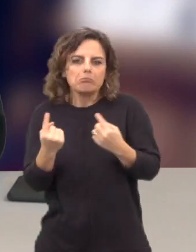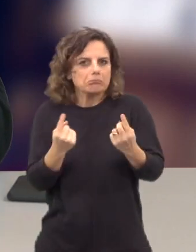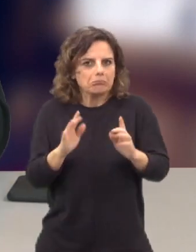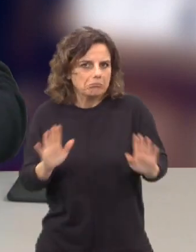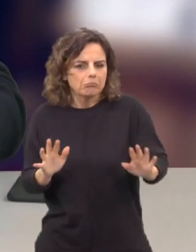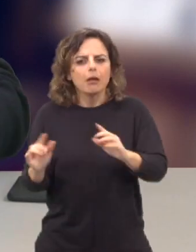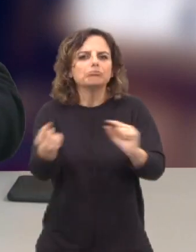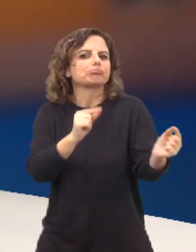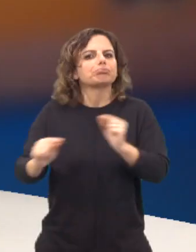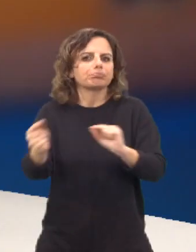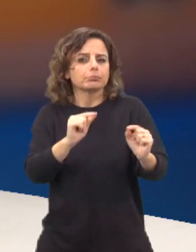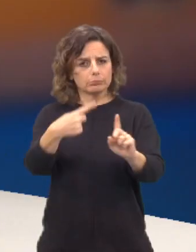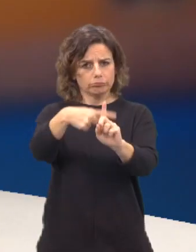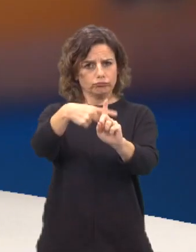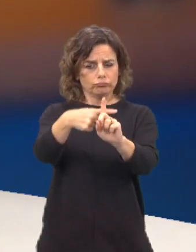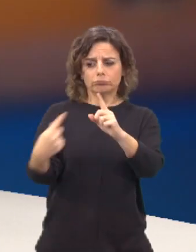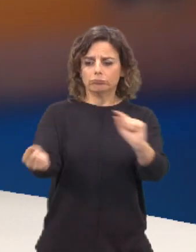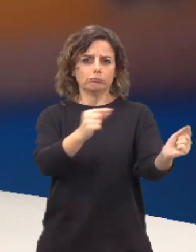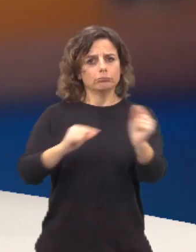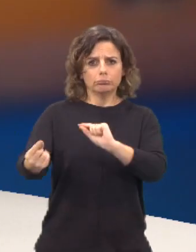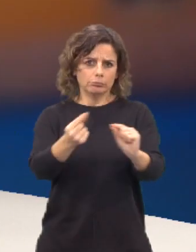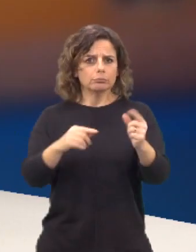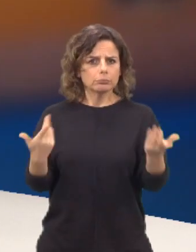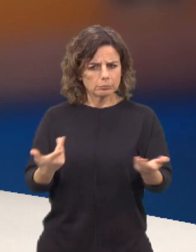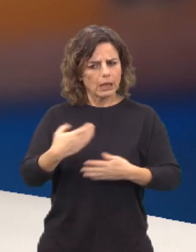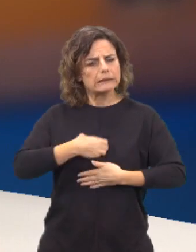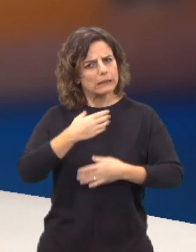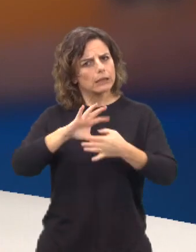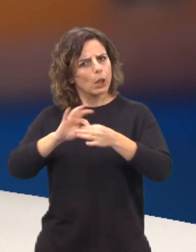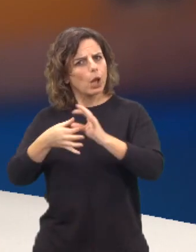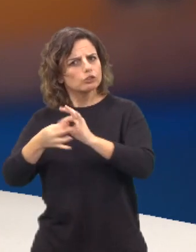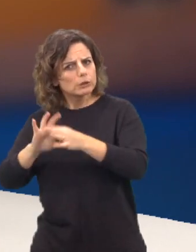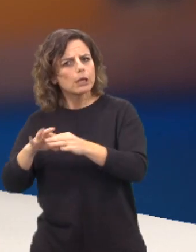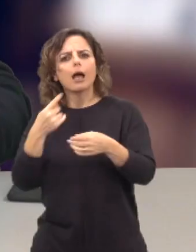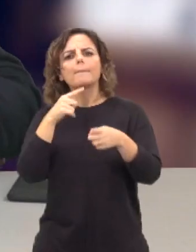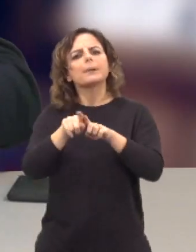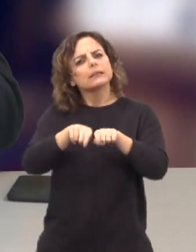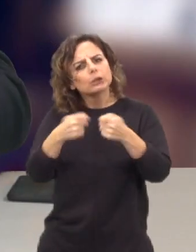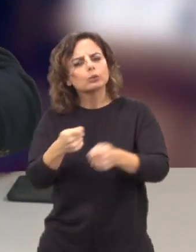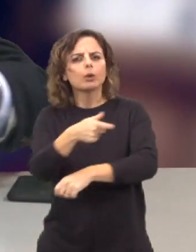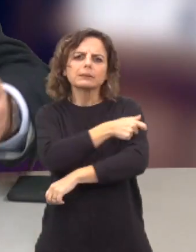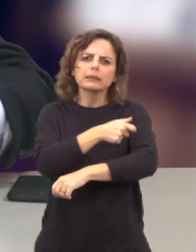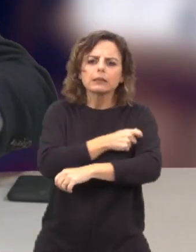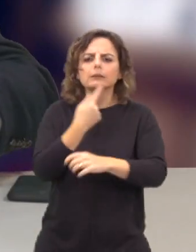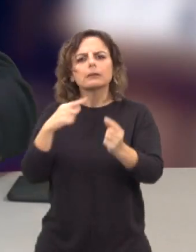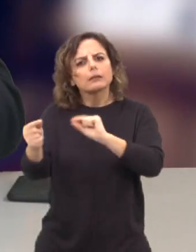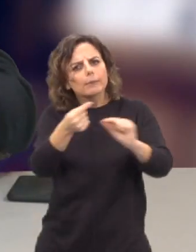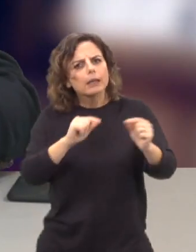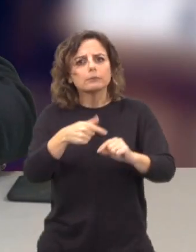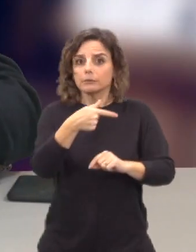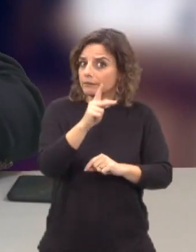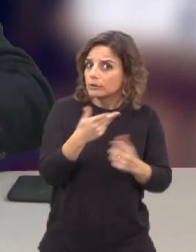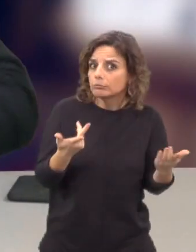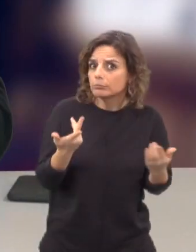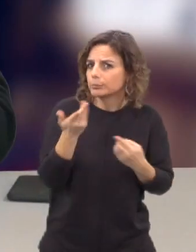e estão em debate e é útil que estejam. Ou seja, faz sentido que os representantes dos partidos possam estar em debate nas